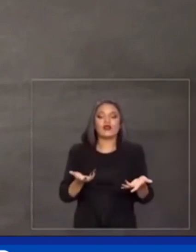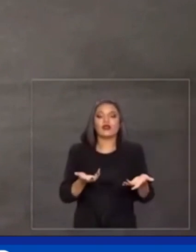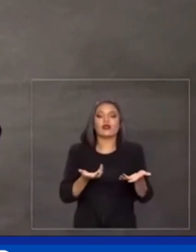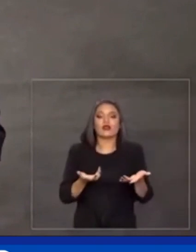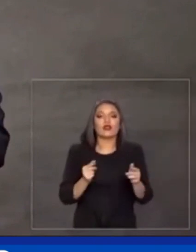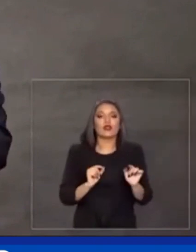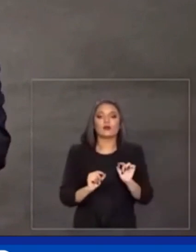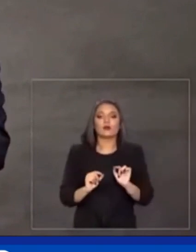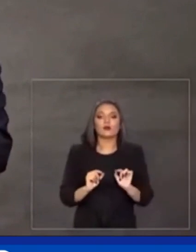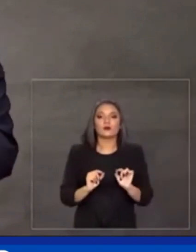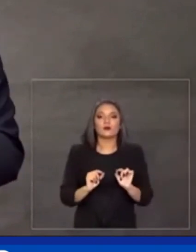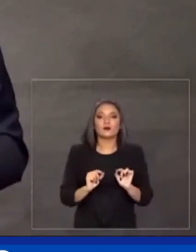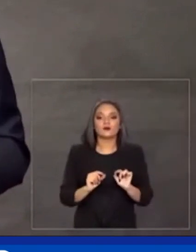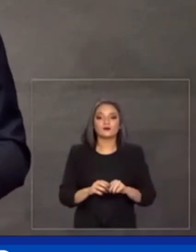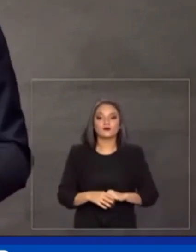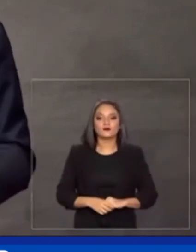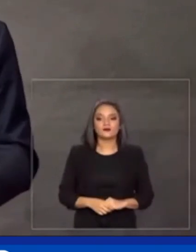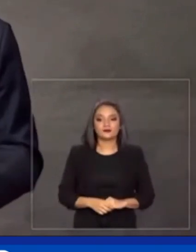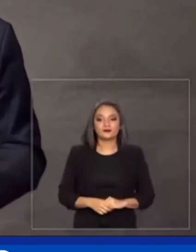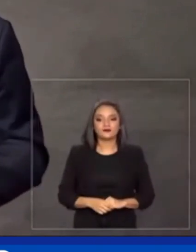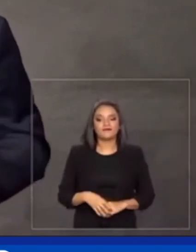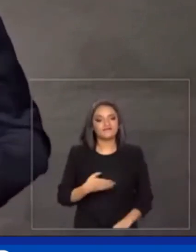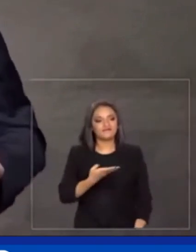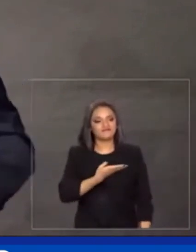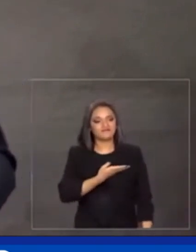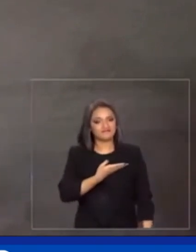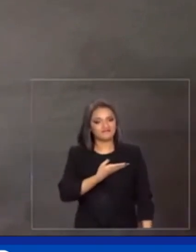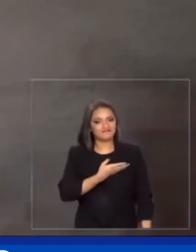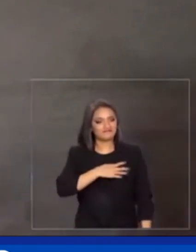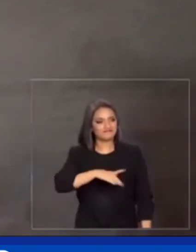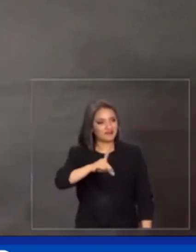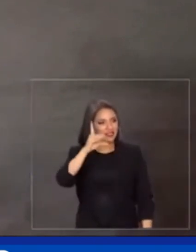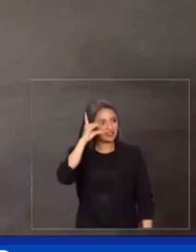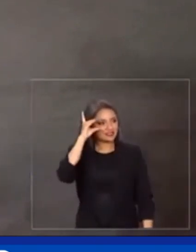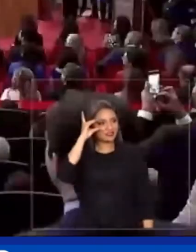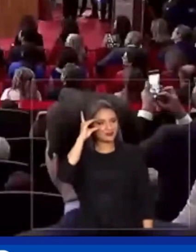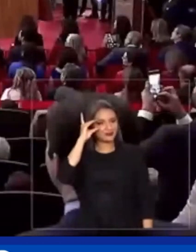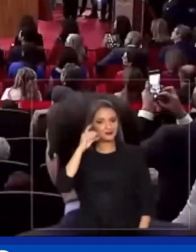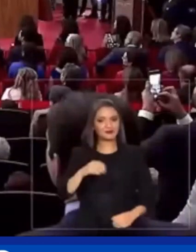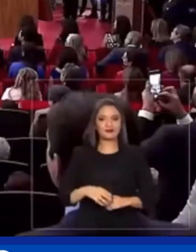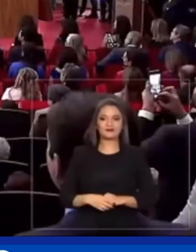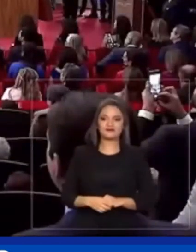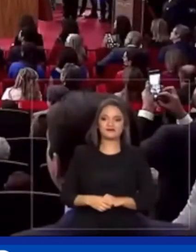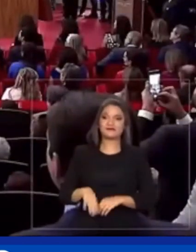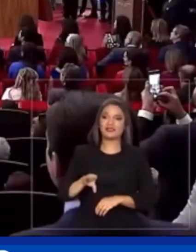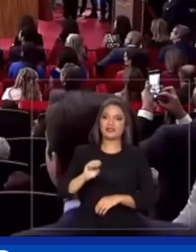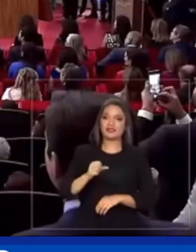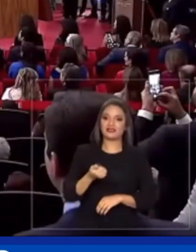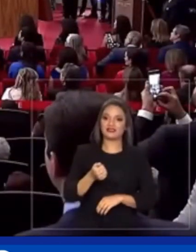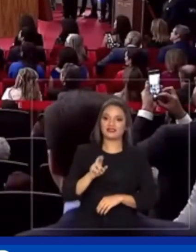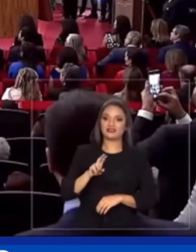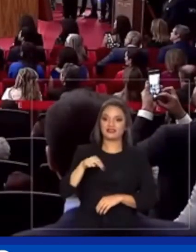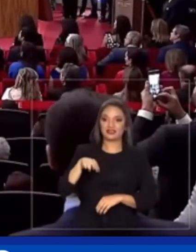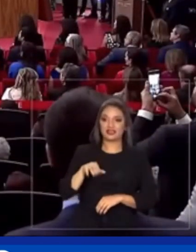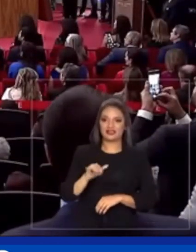companheira Dilma, companheiro José Sarney,